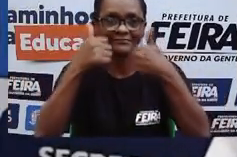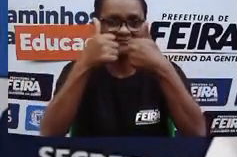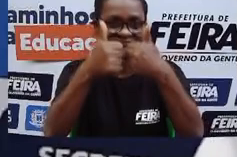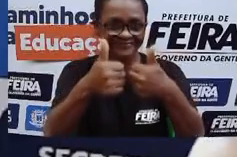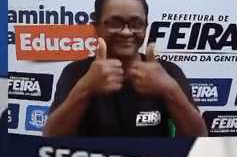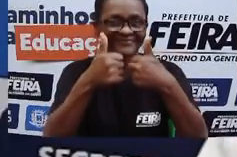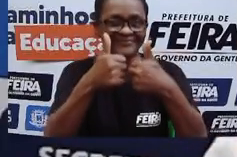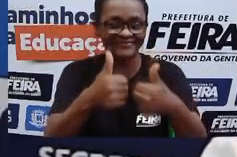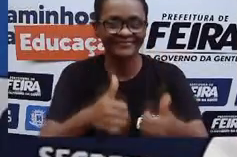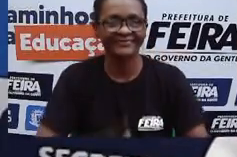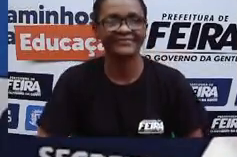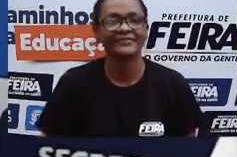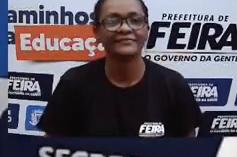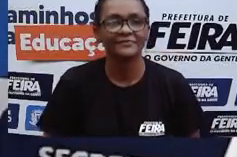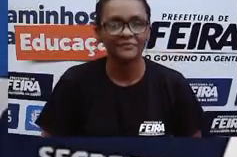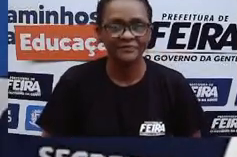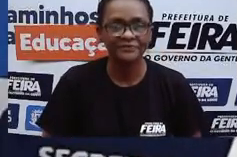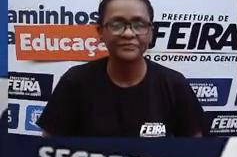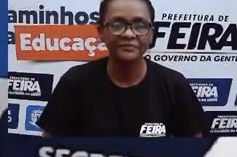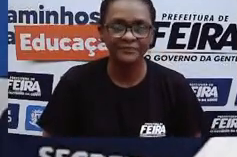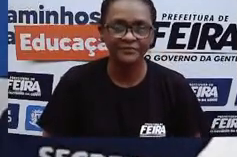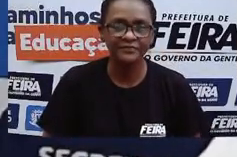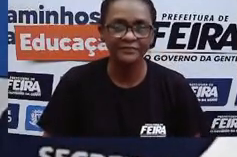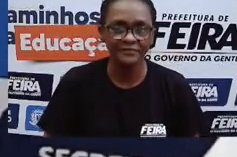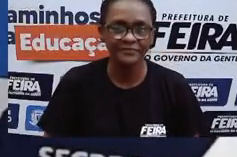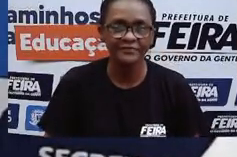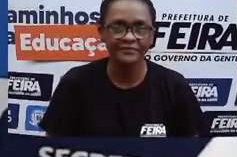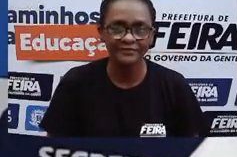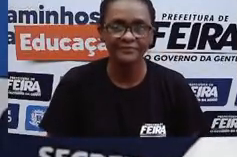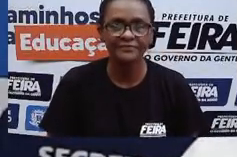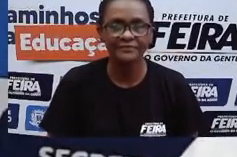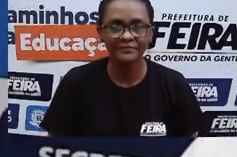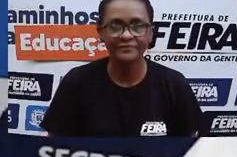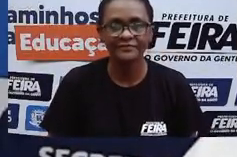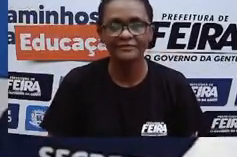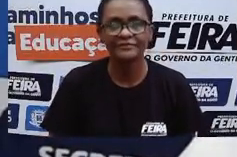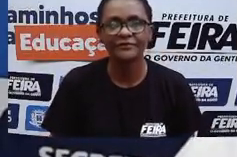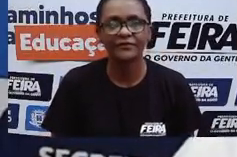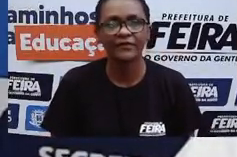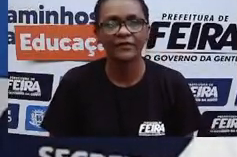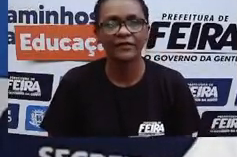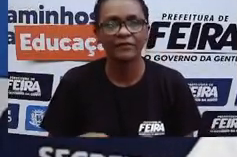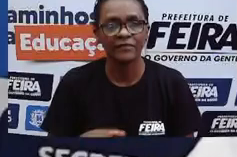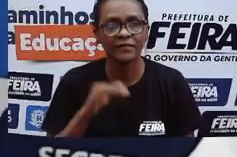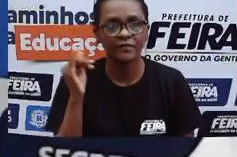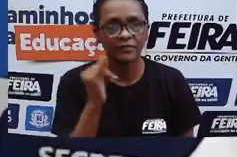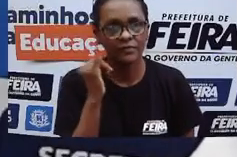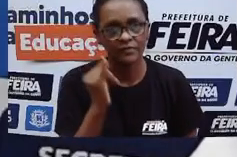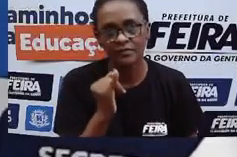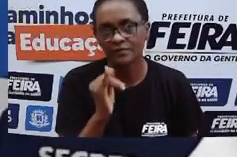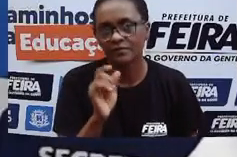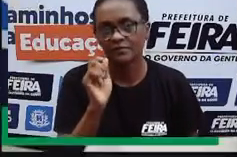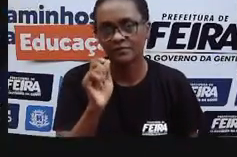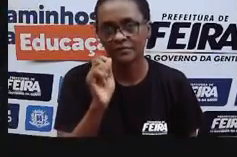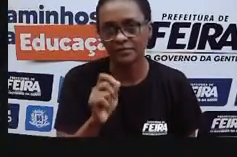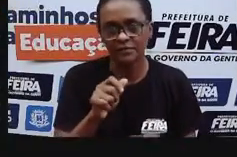Esse microscópio, como é ele funciona, para que ele serve. Então, tranquilo? Então, agora a gente vai voltar para o nosso slide.